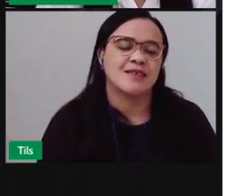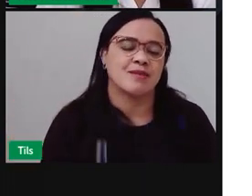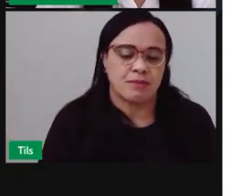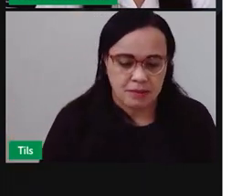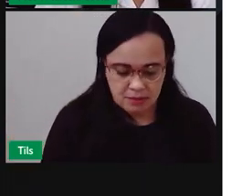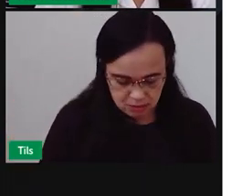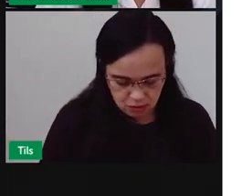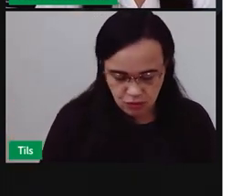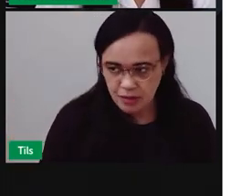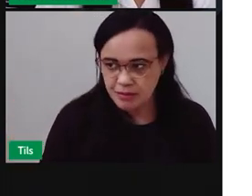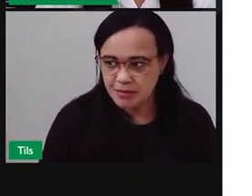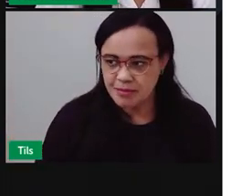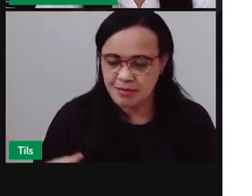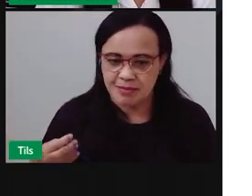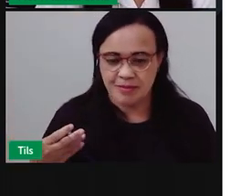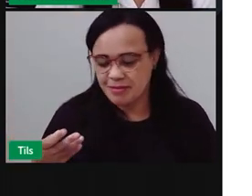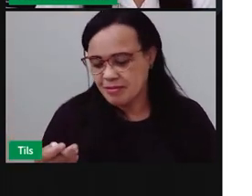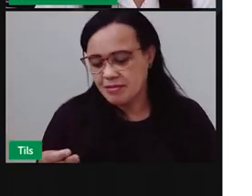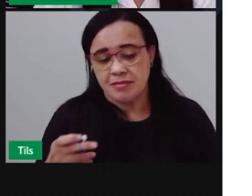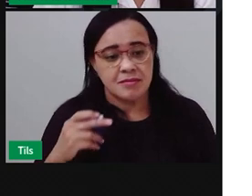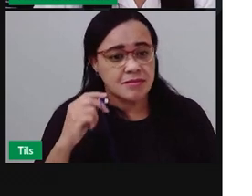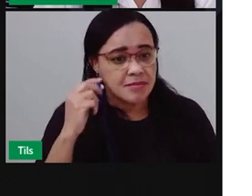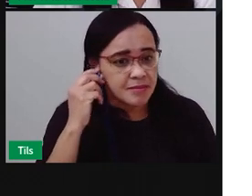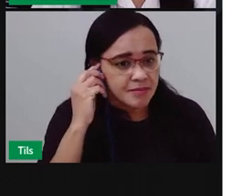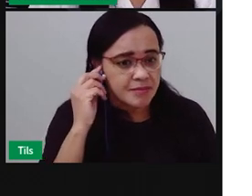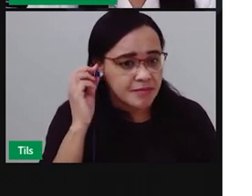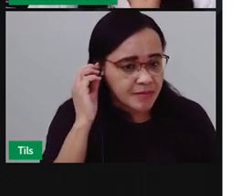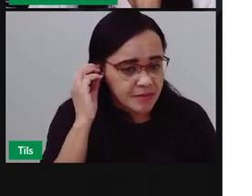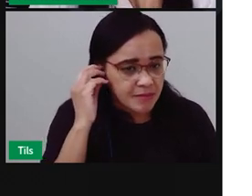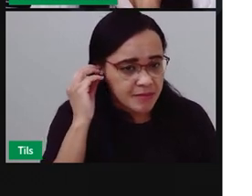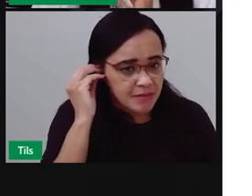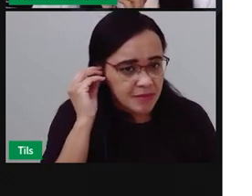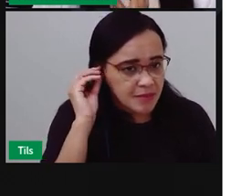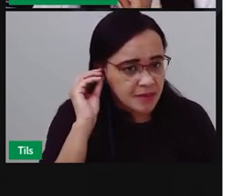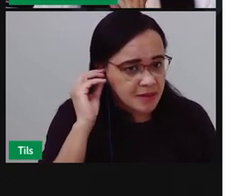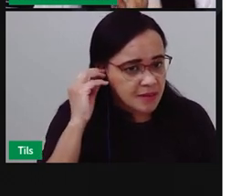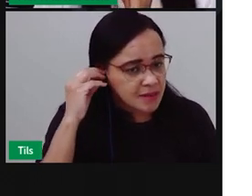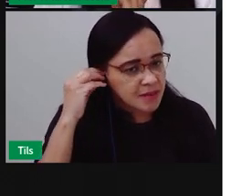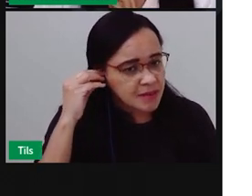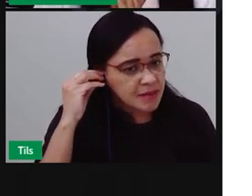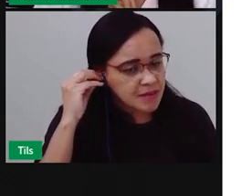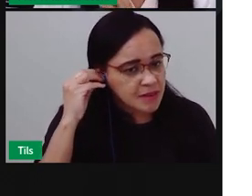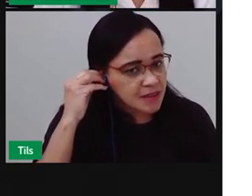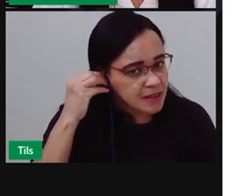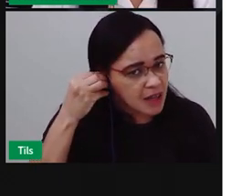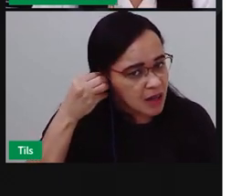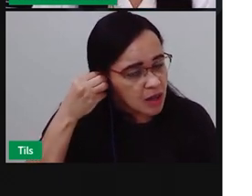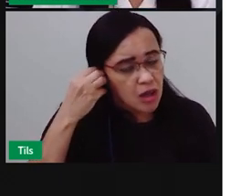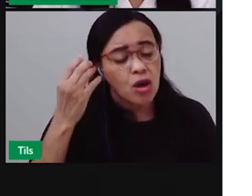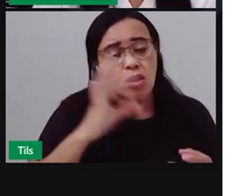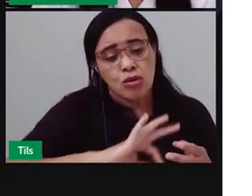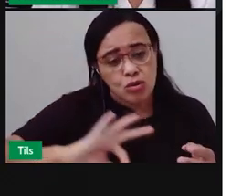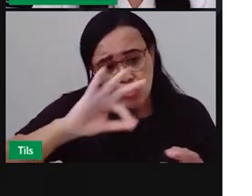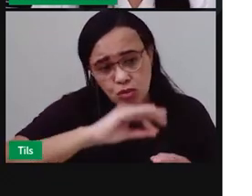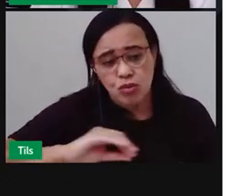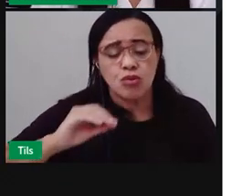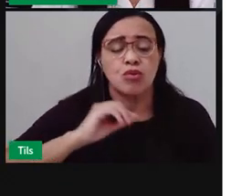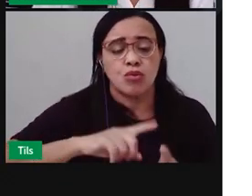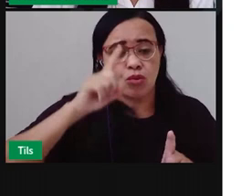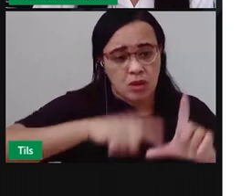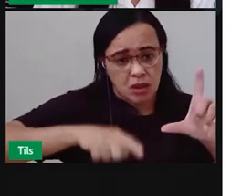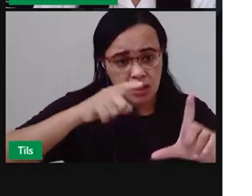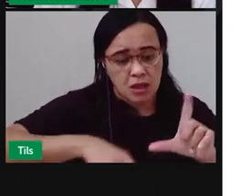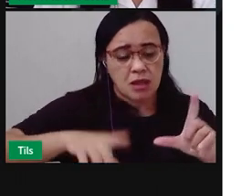E todos com essa terminação de som Com essa entonação do E E E